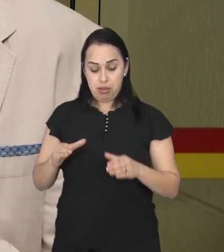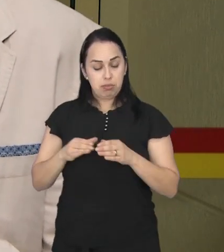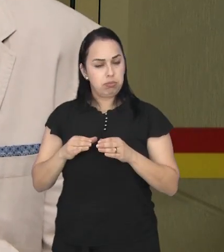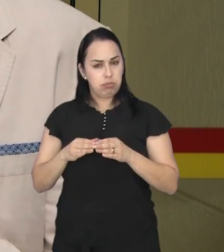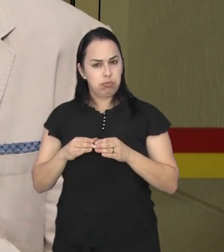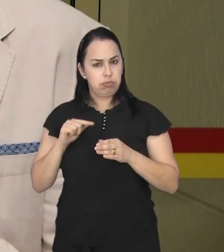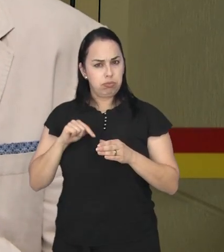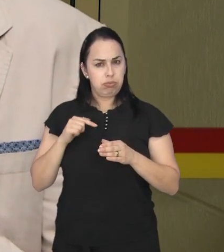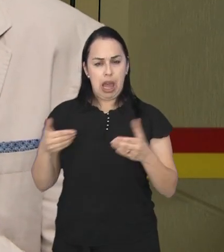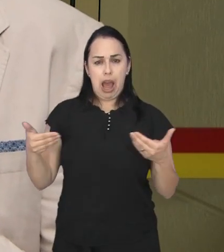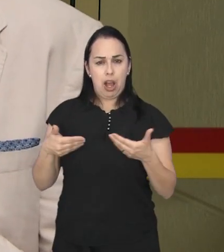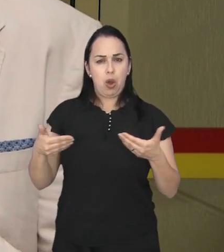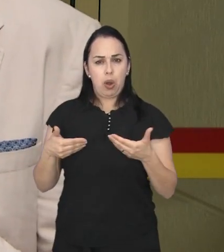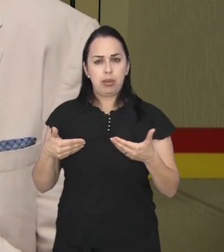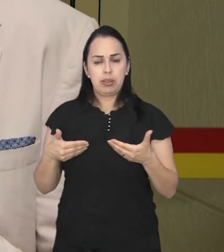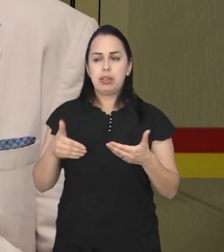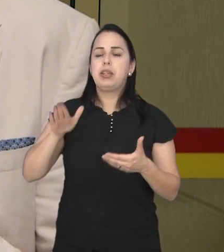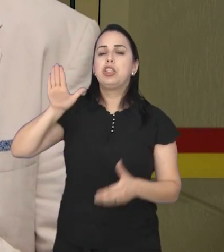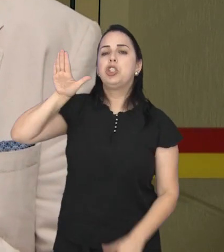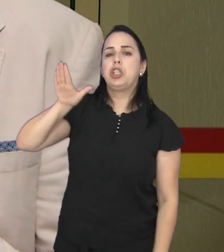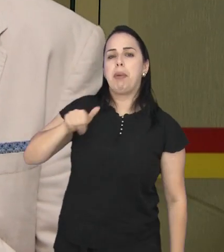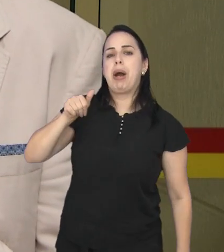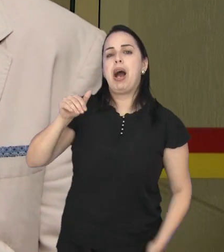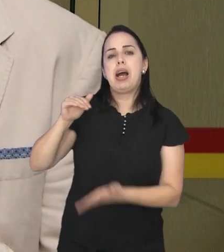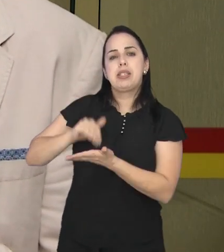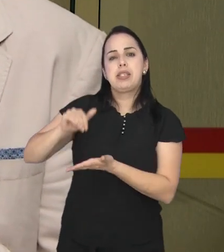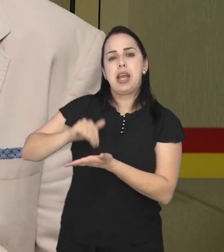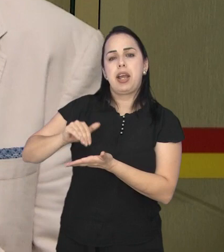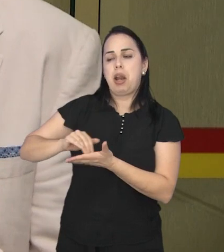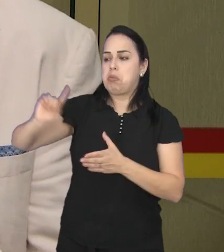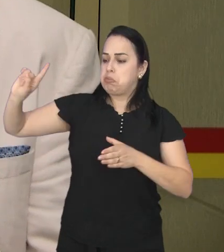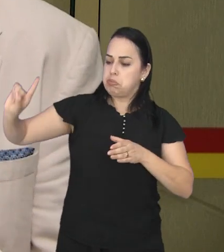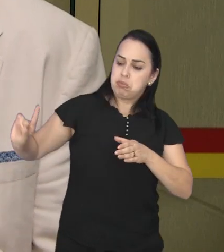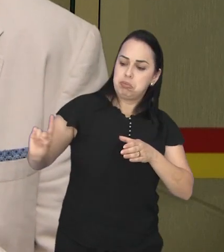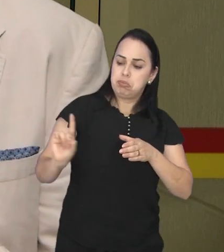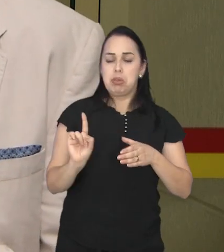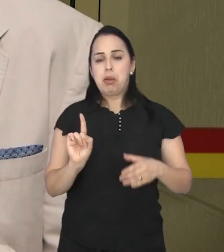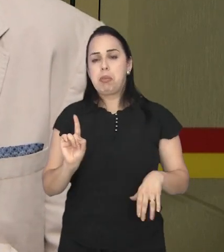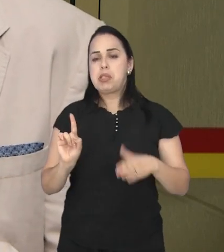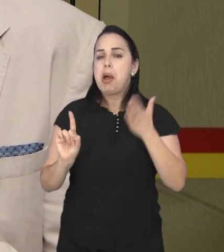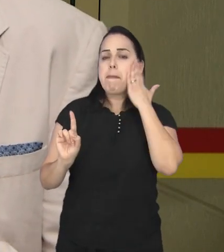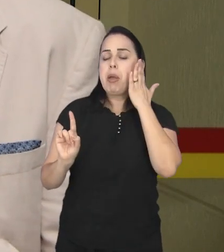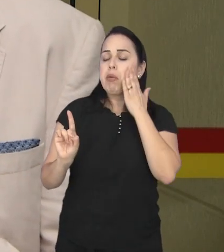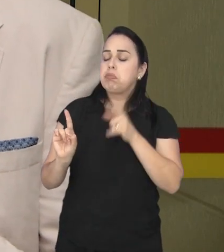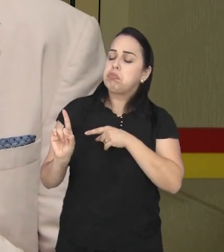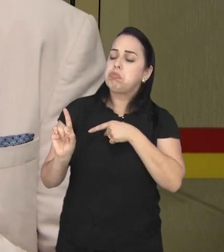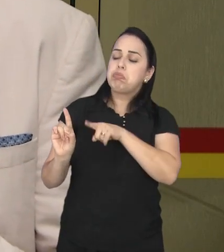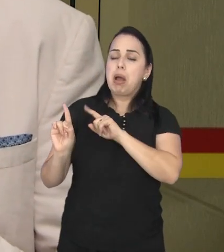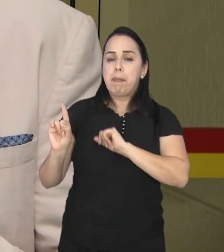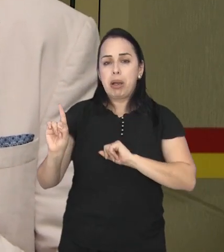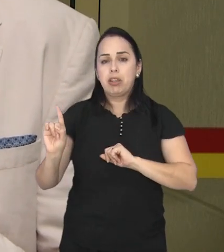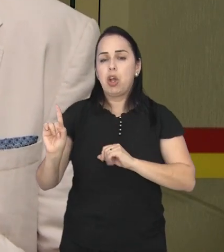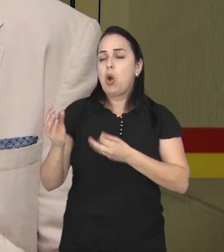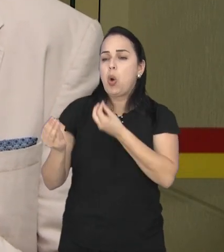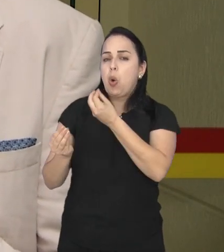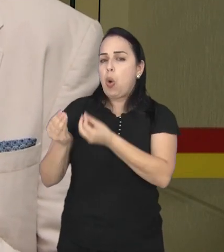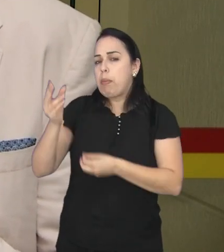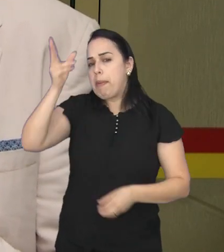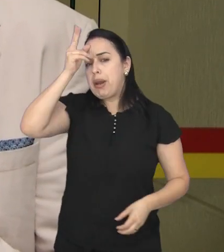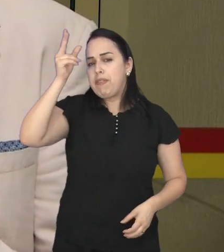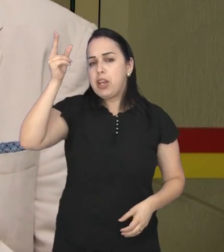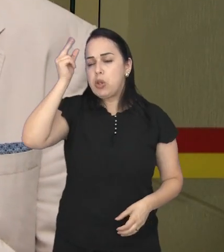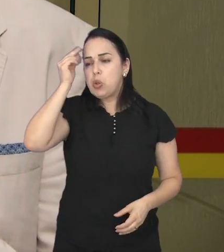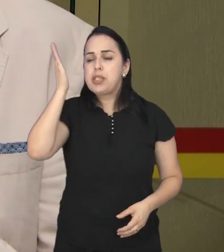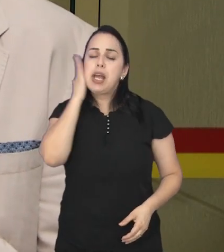E a comissão, acho que, nesse momento, deveria chamar o secretário na Câmara Municipal para saber como que a